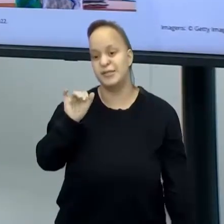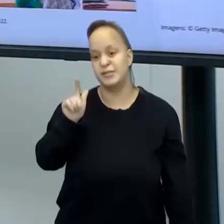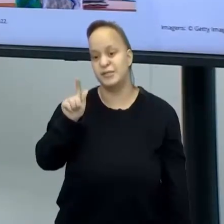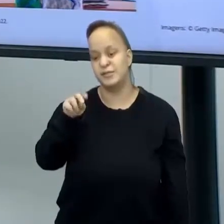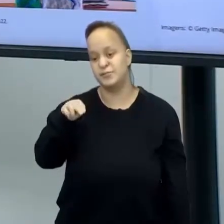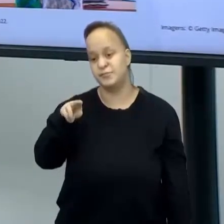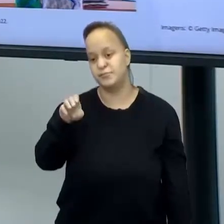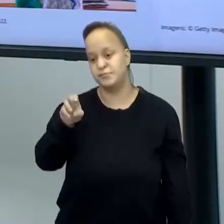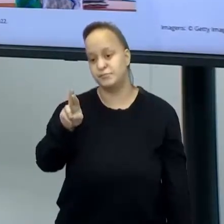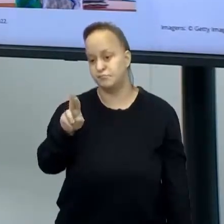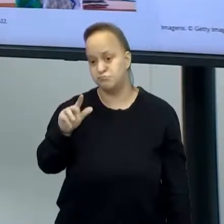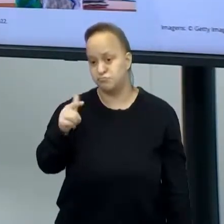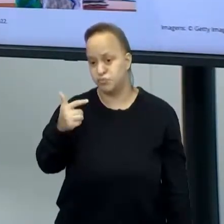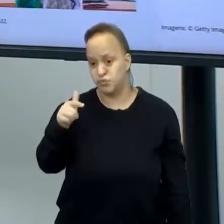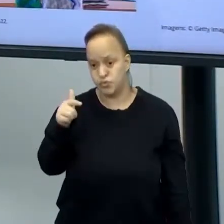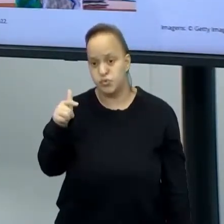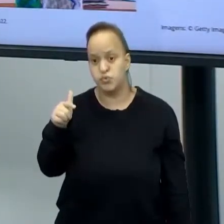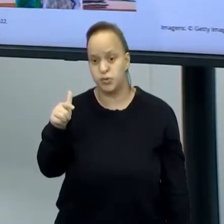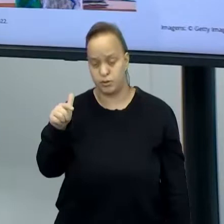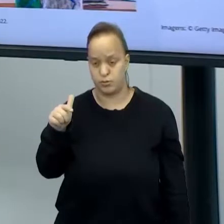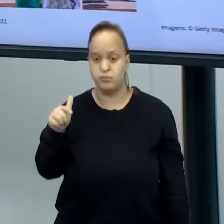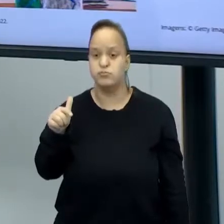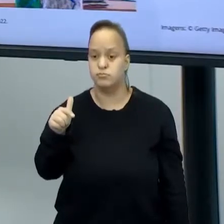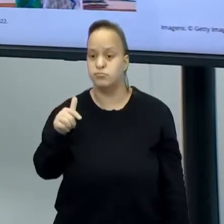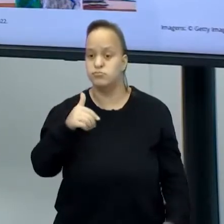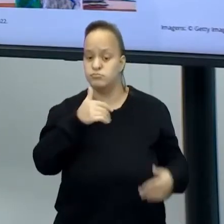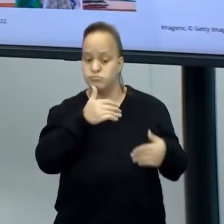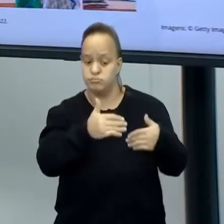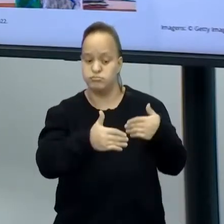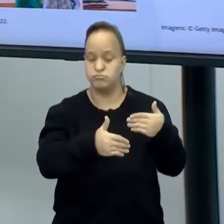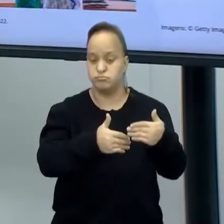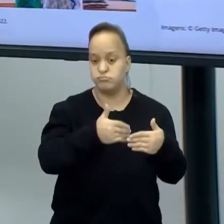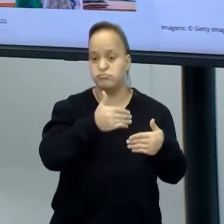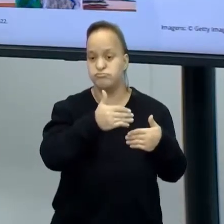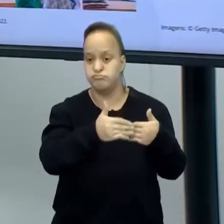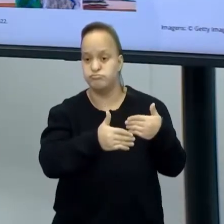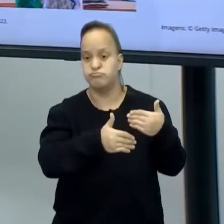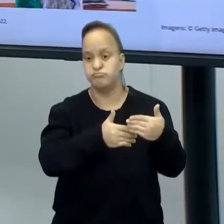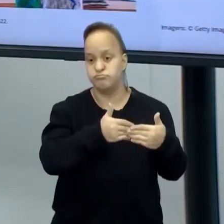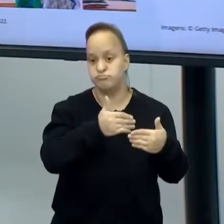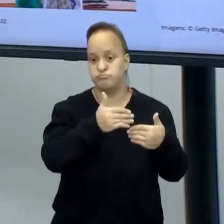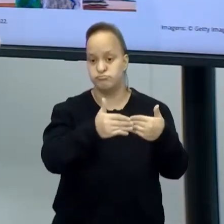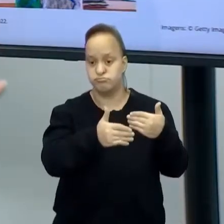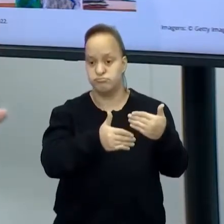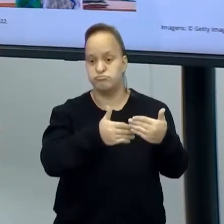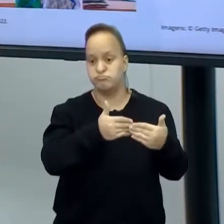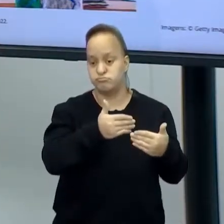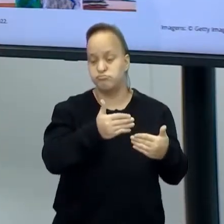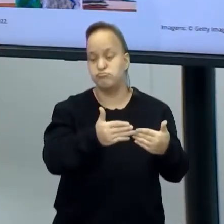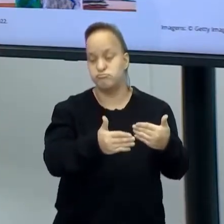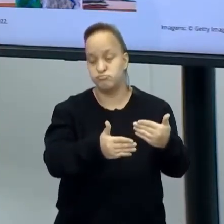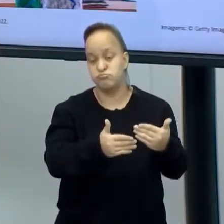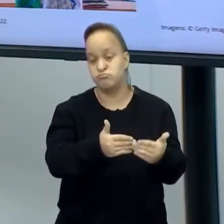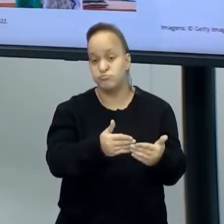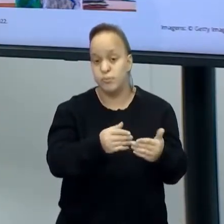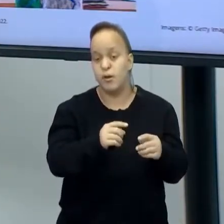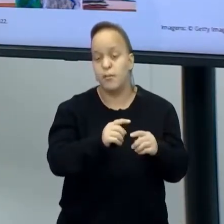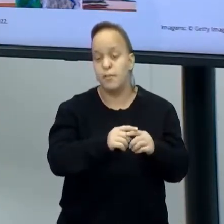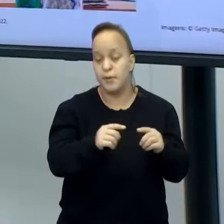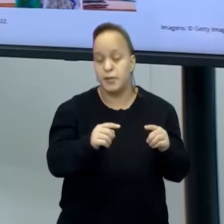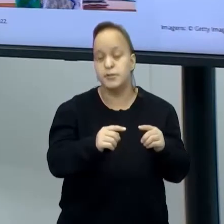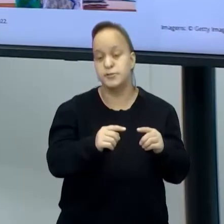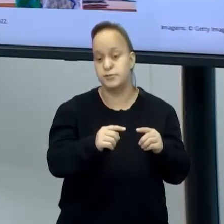não tem essa questão. Está em trâmite, está em acontecimento. Só que o principal